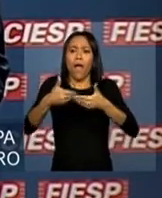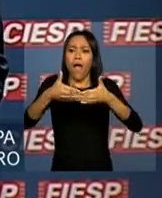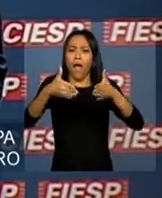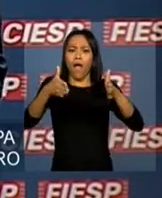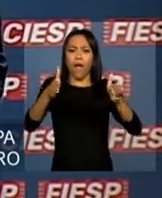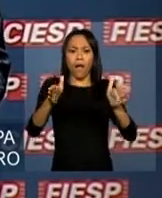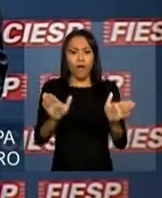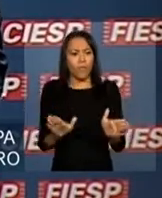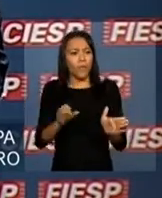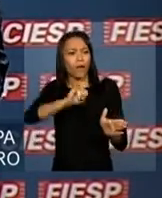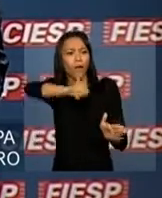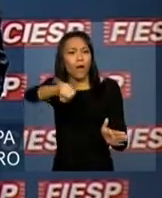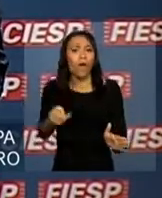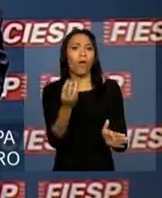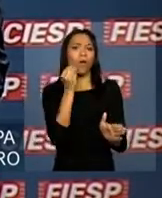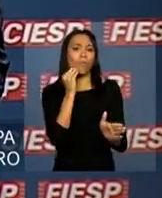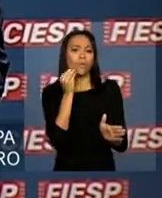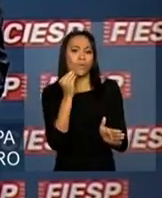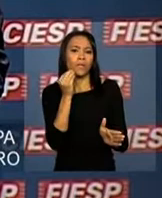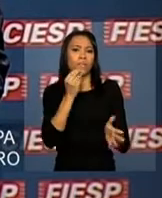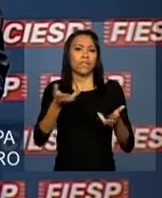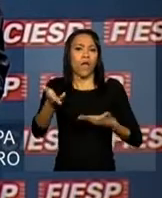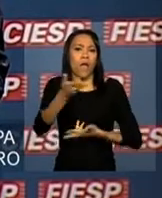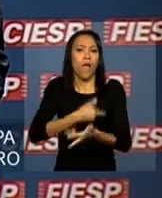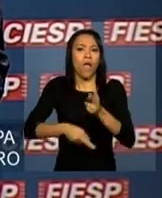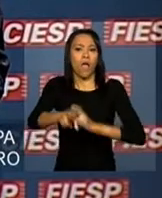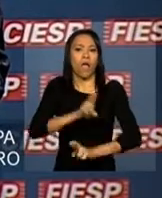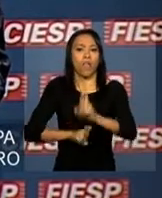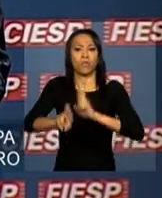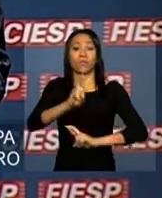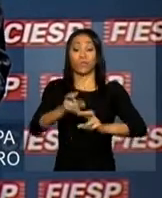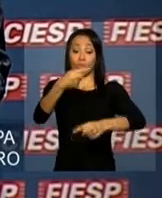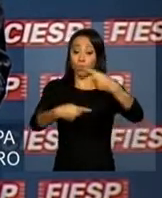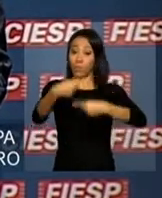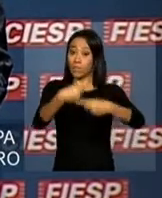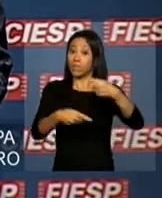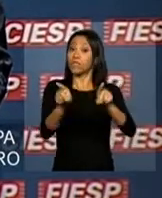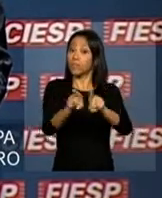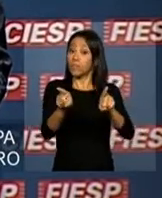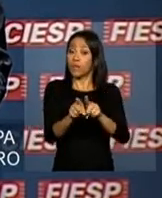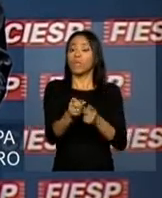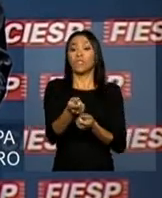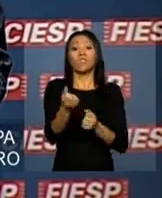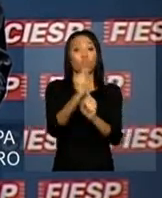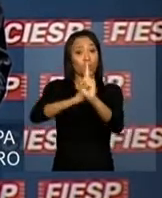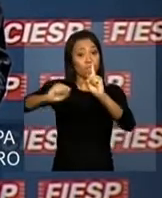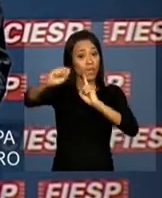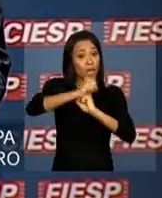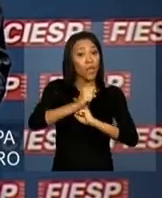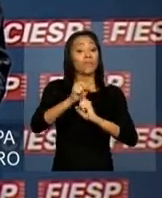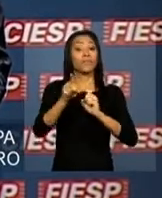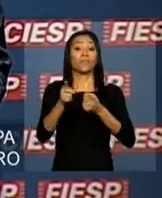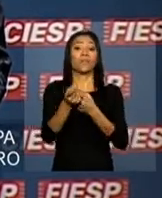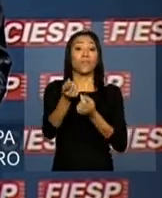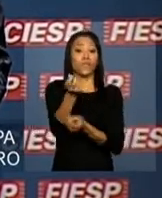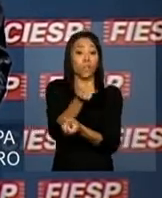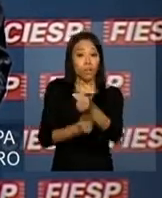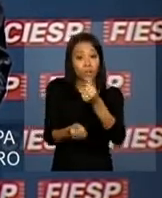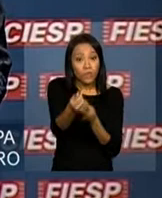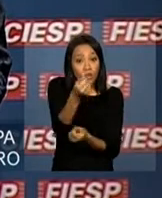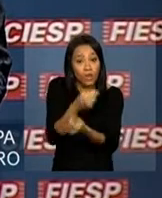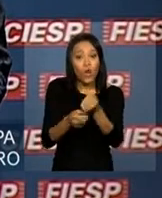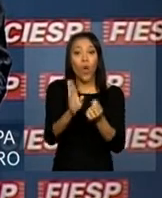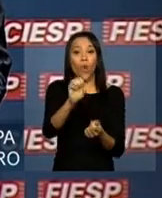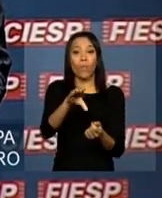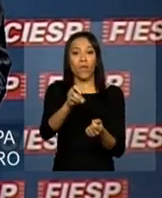para as relações políticas, sociais e também comerciais entre a França e o Brasil. Trata